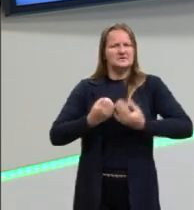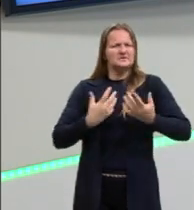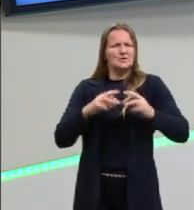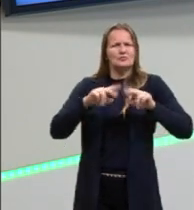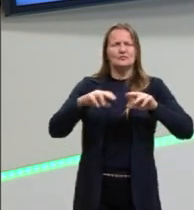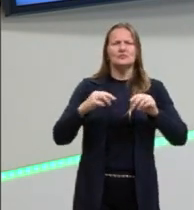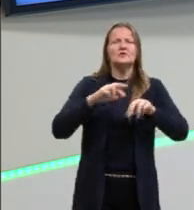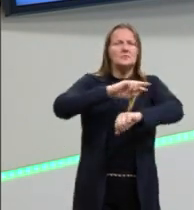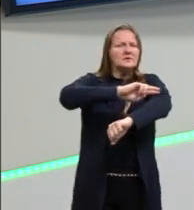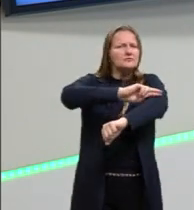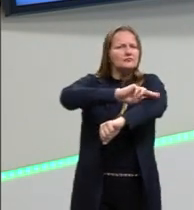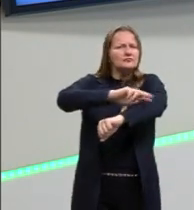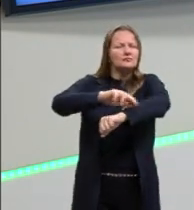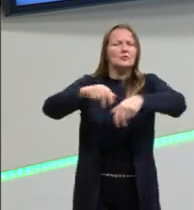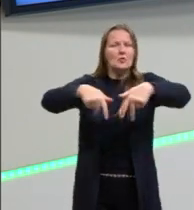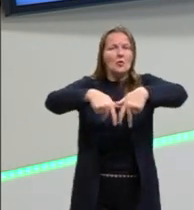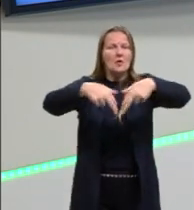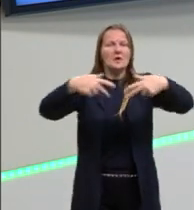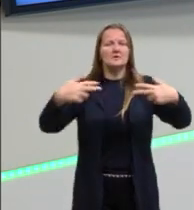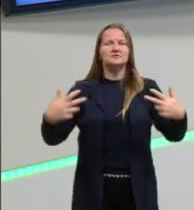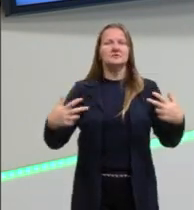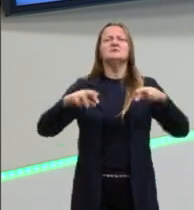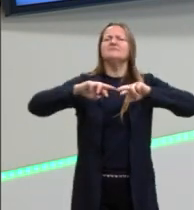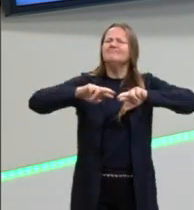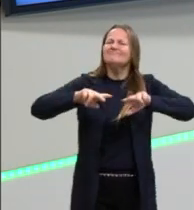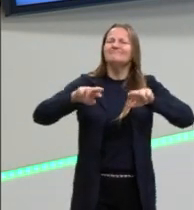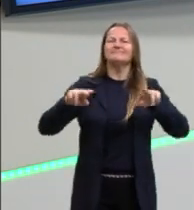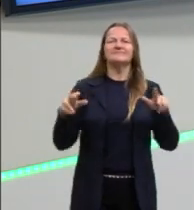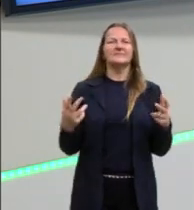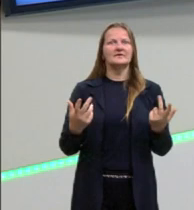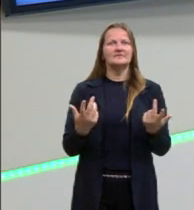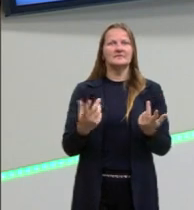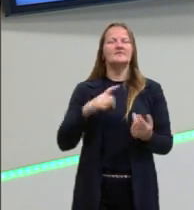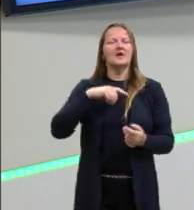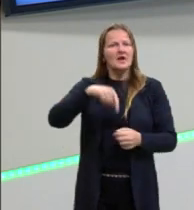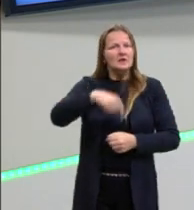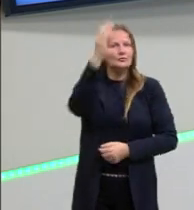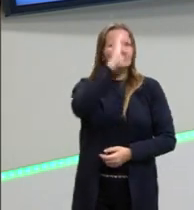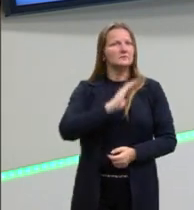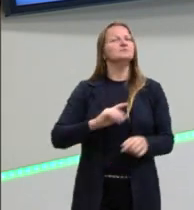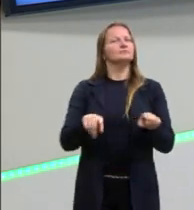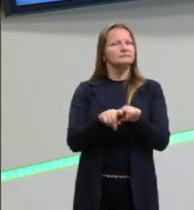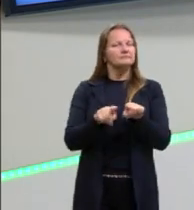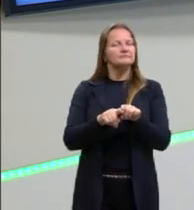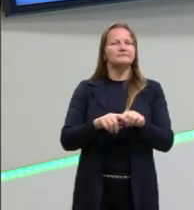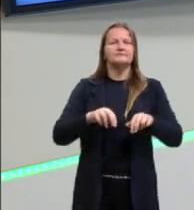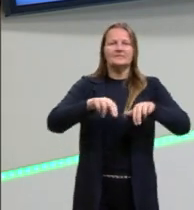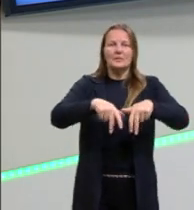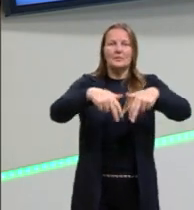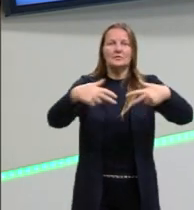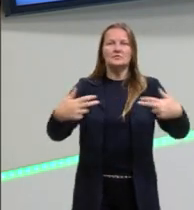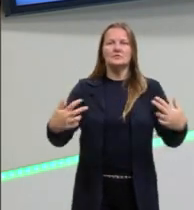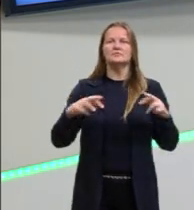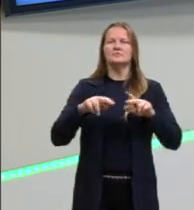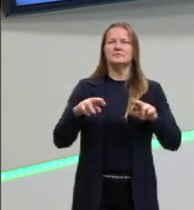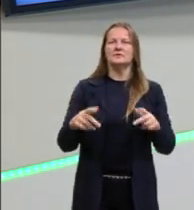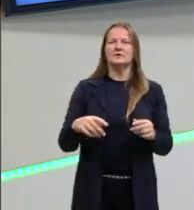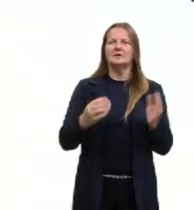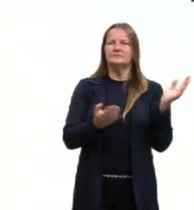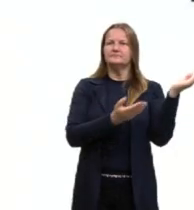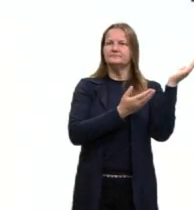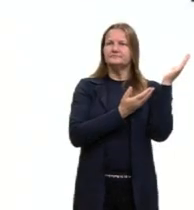etnias, né? Dentro do nosso território brasileiro, por exemplo. Então, aqui nesse slide, gente tem,